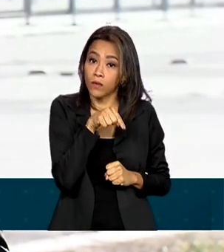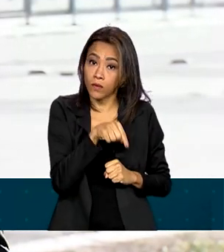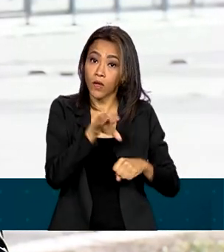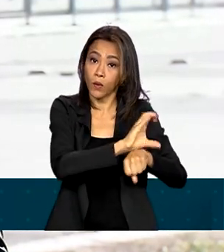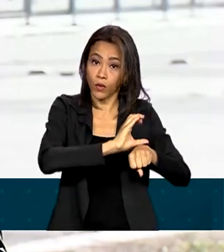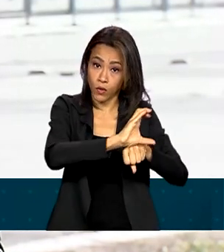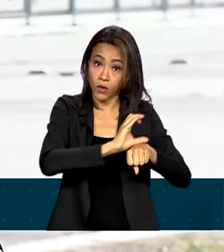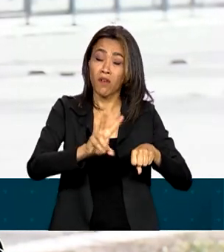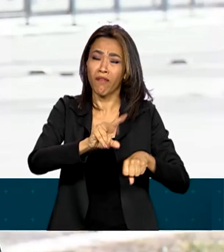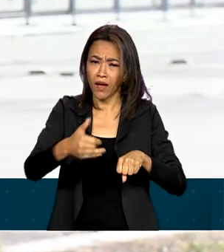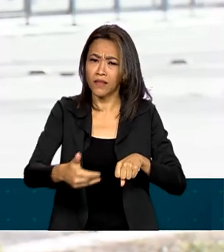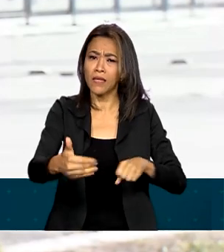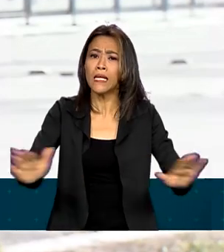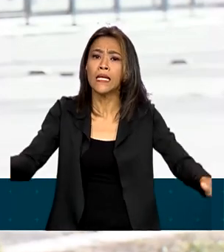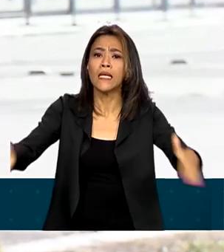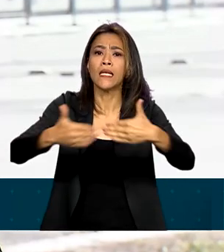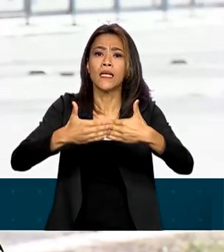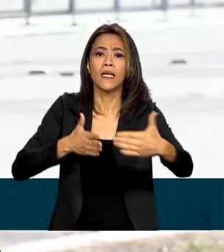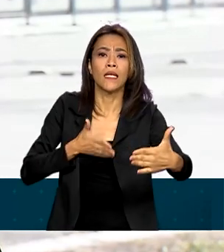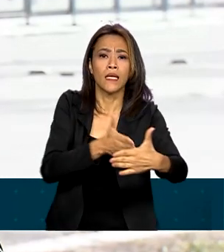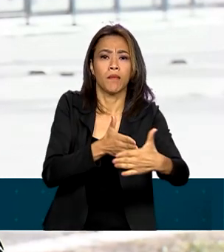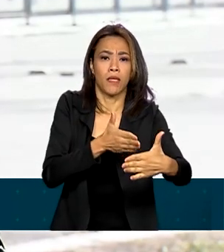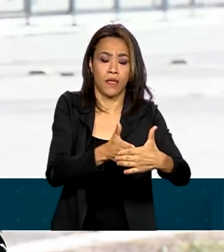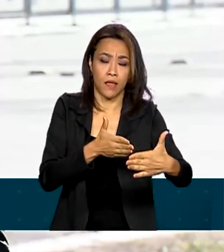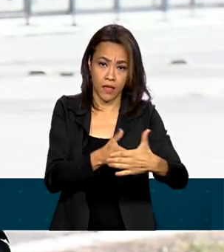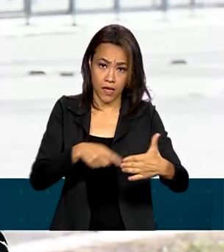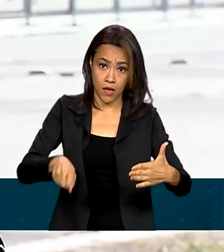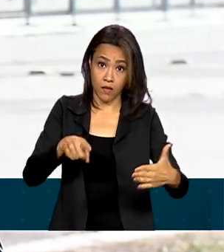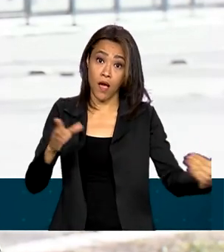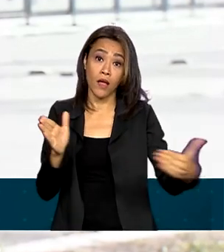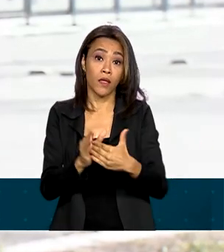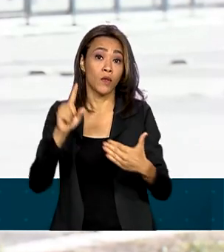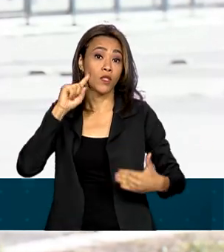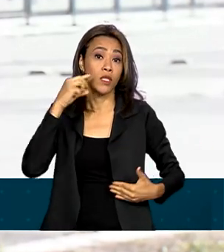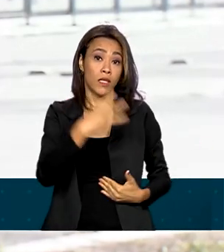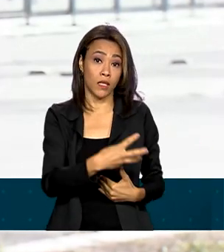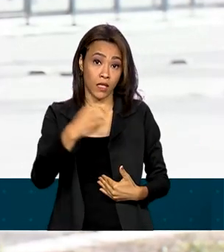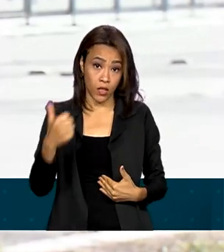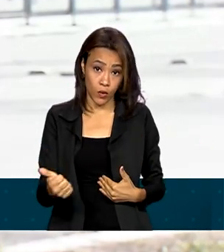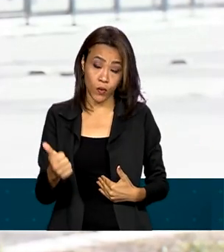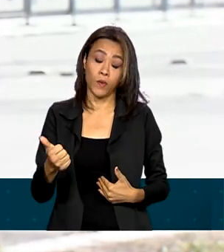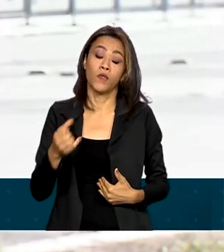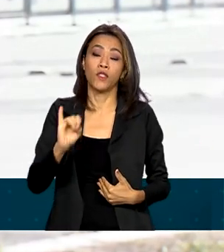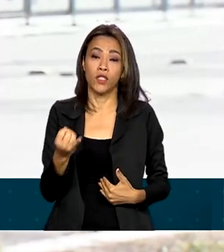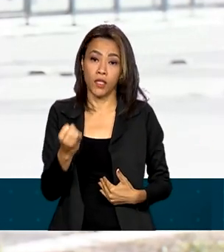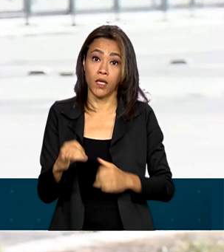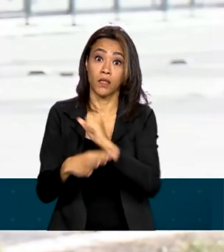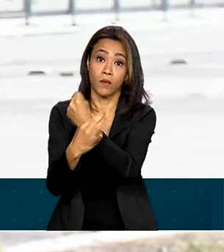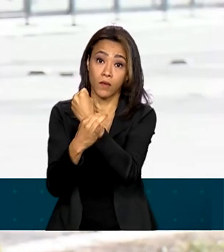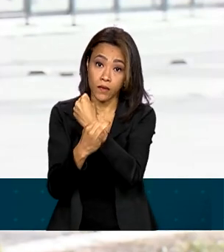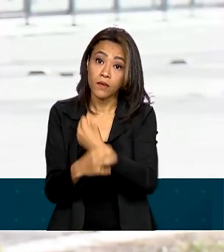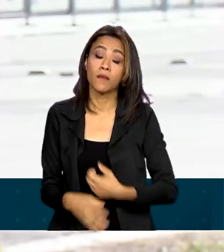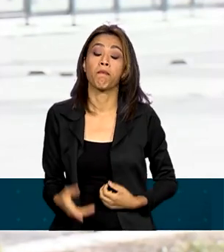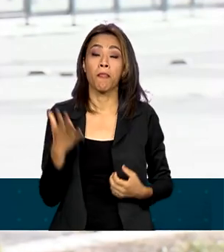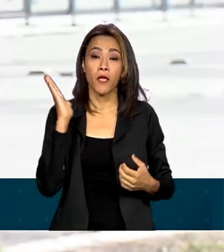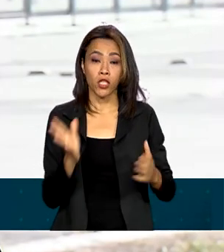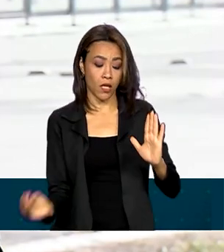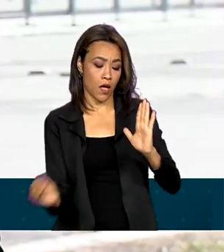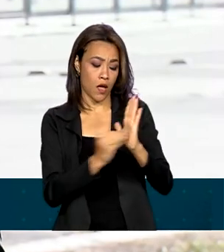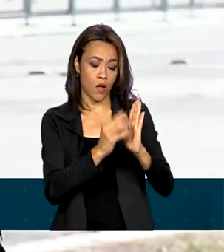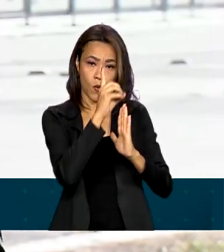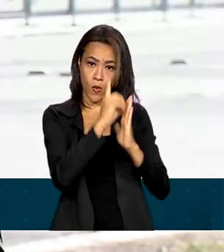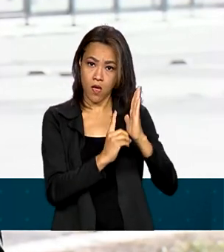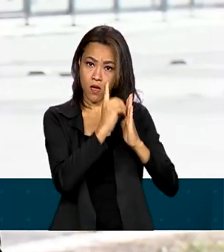da segurança pública do Distrito Federal até o dia 31 de janeiro, com o objetivo, conforme está no decreto, de